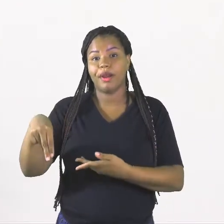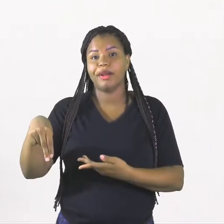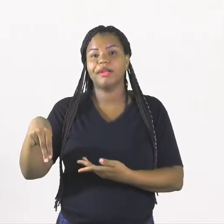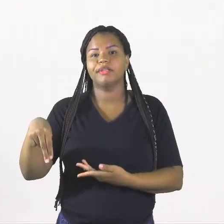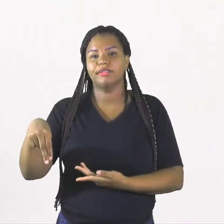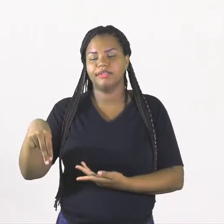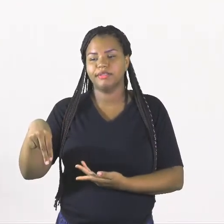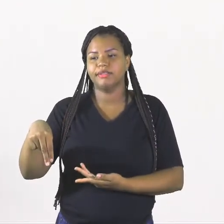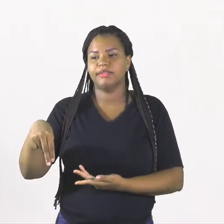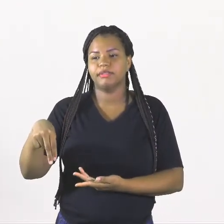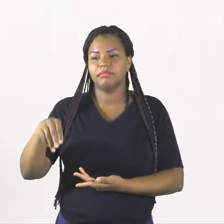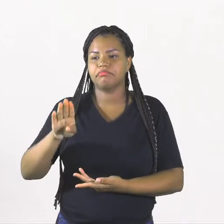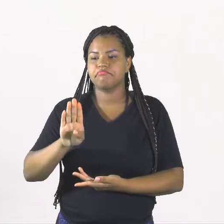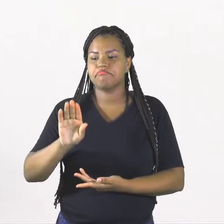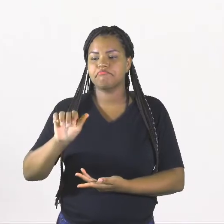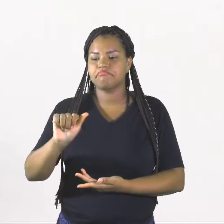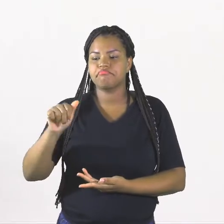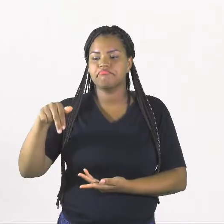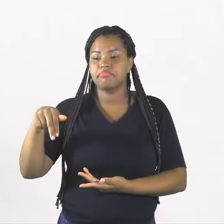Ban.